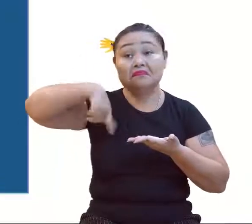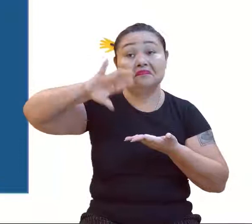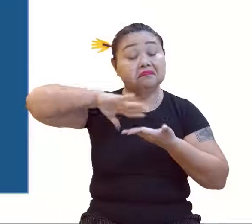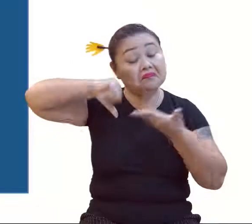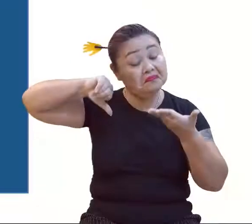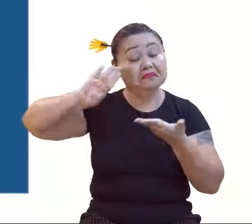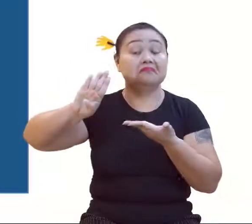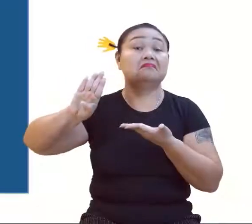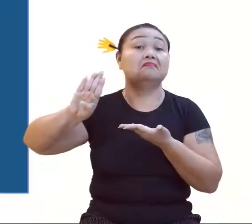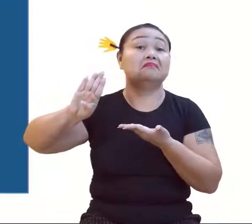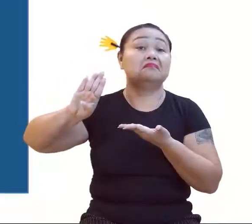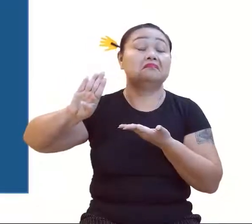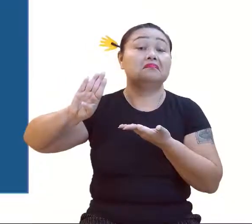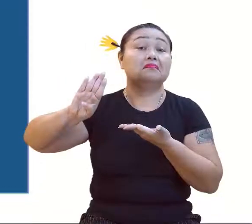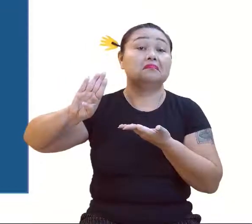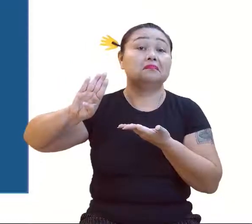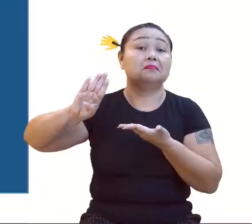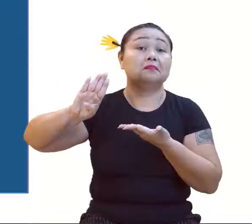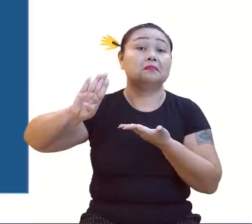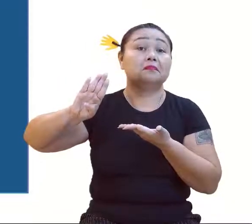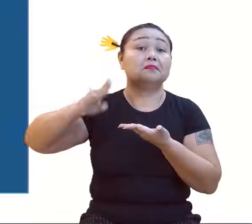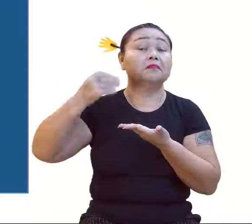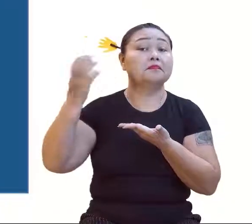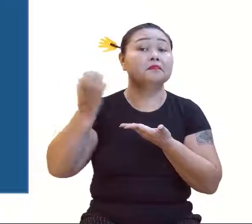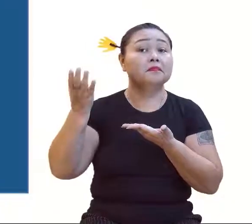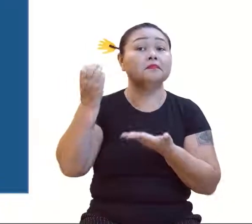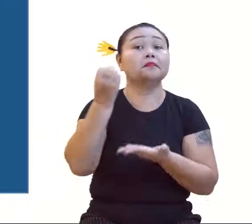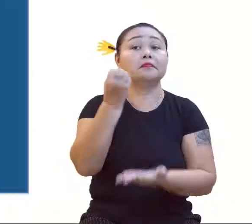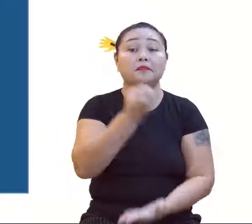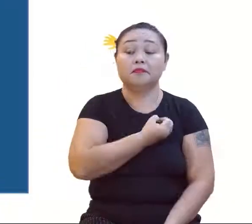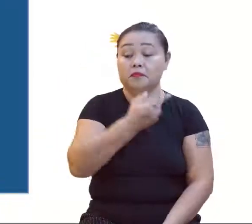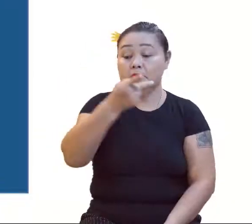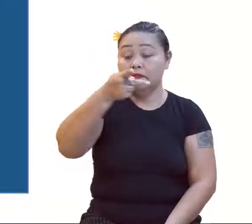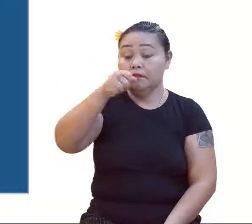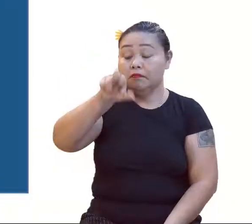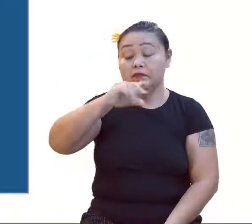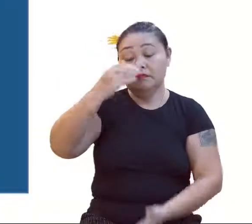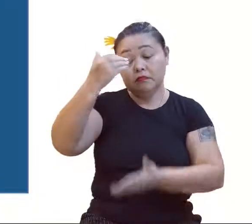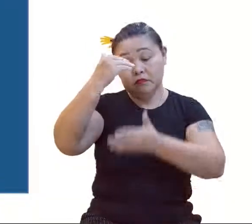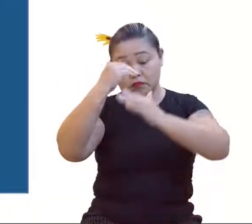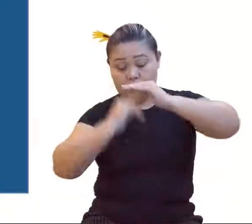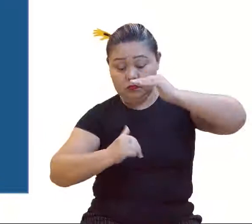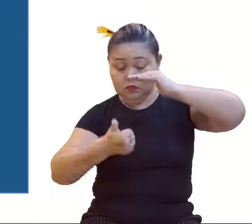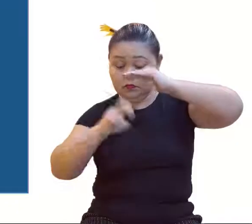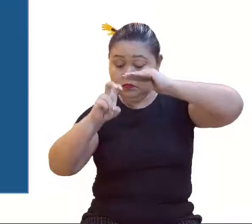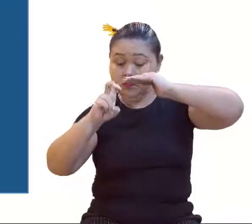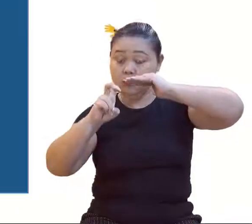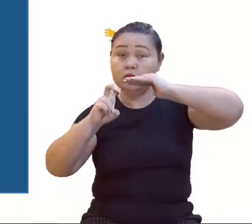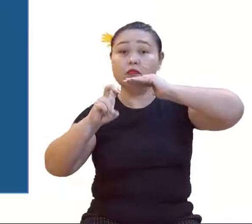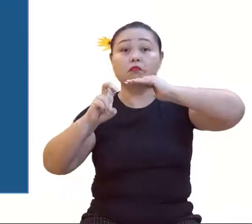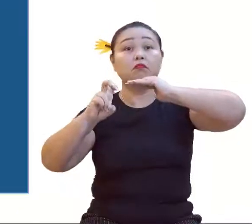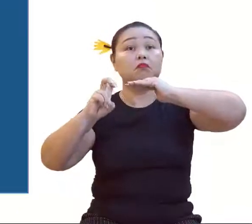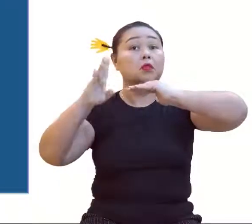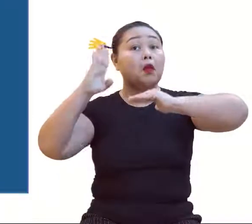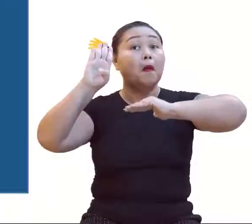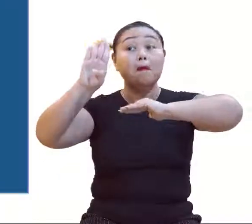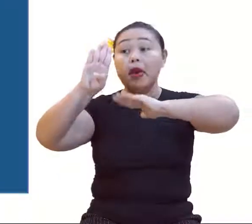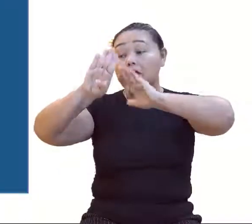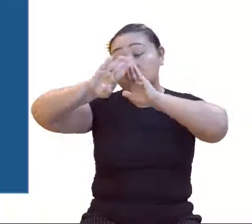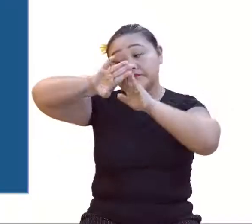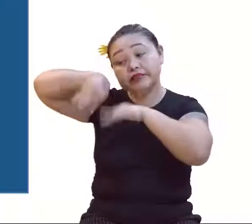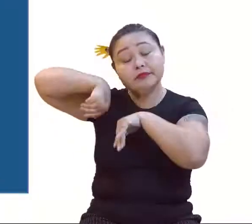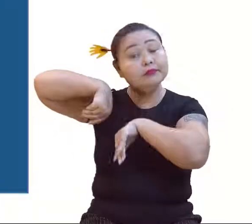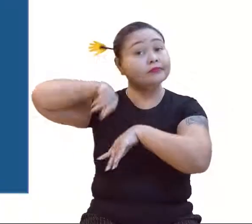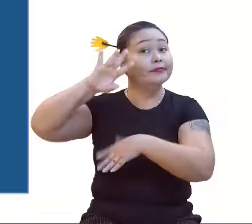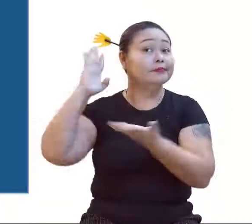a letra B de cara. Eu quero os números pares menores que 15. A letra B já sei que está fora da jogada.